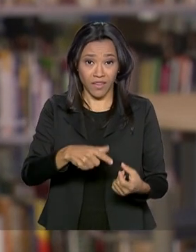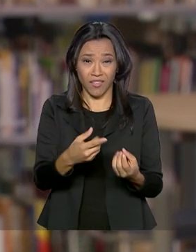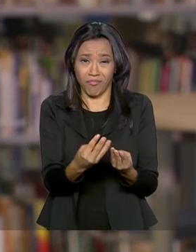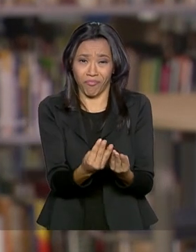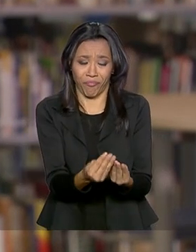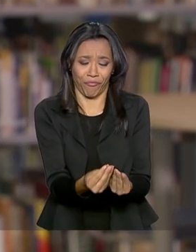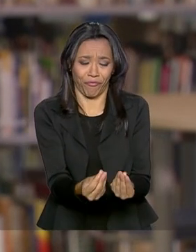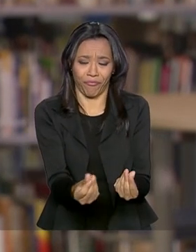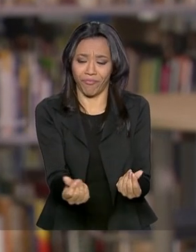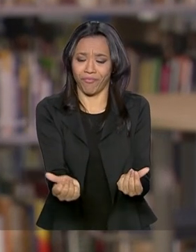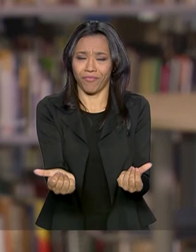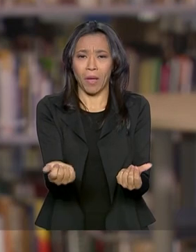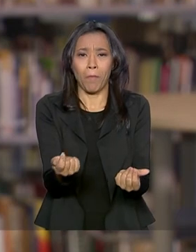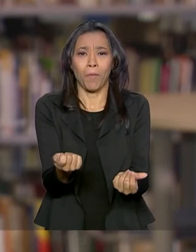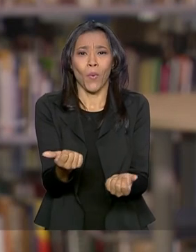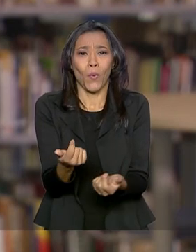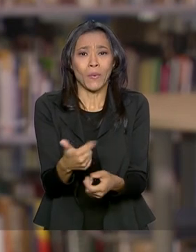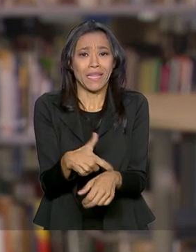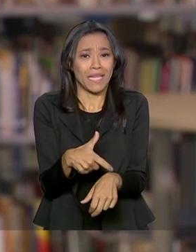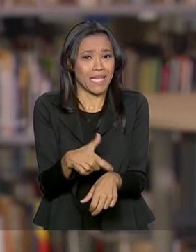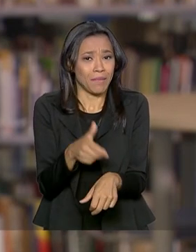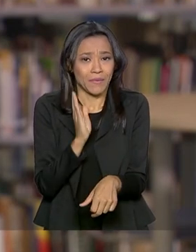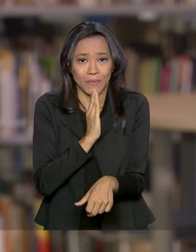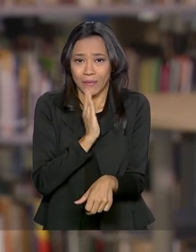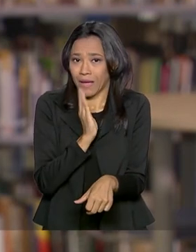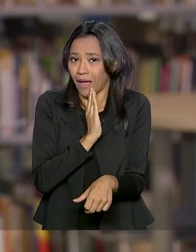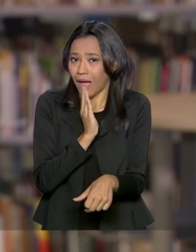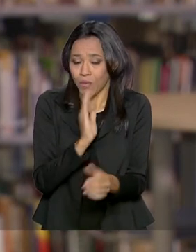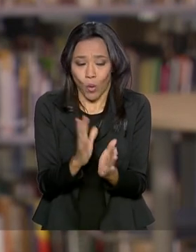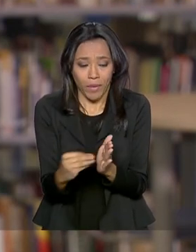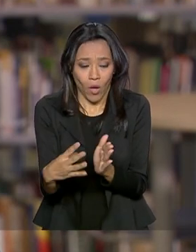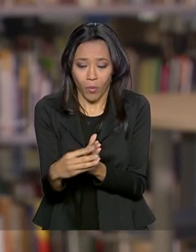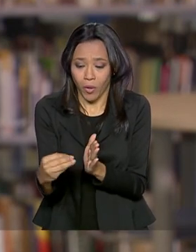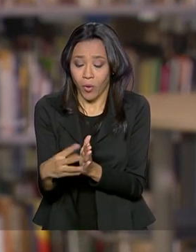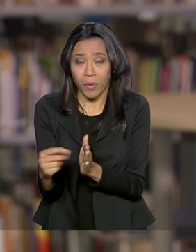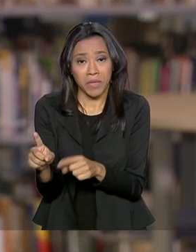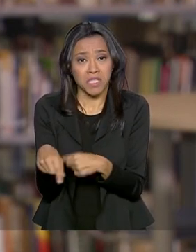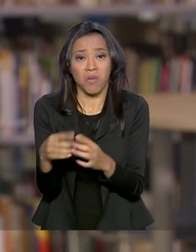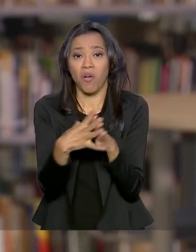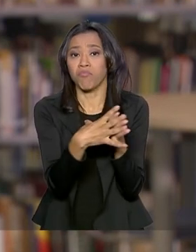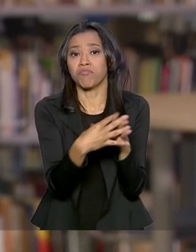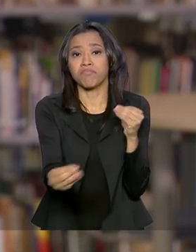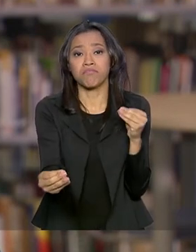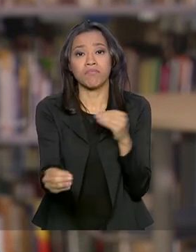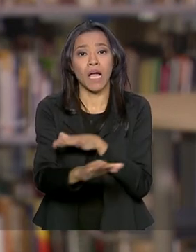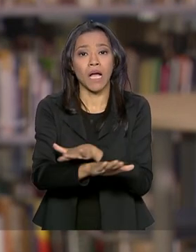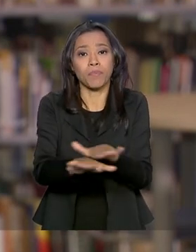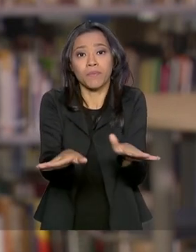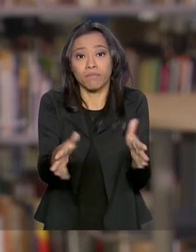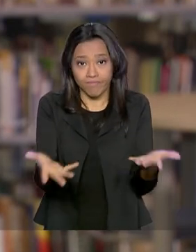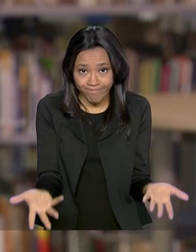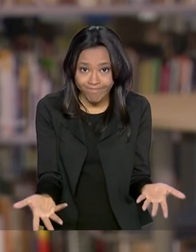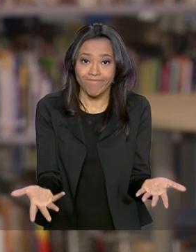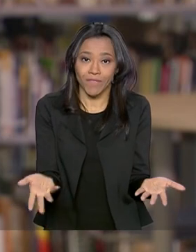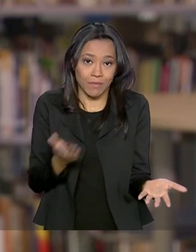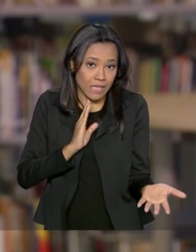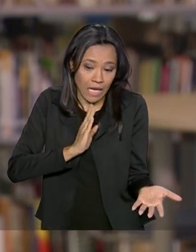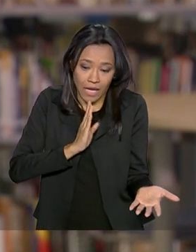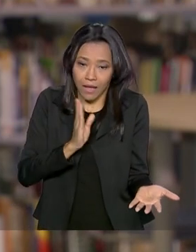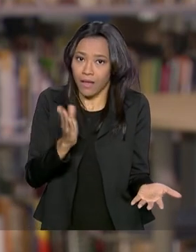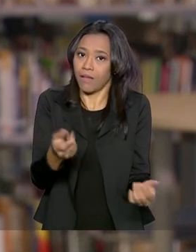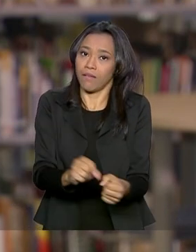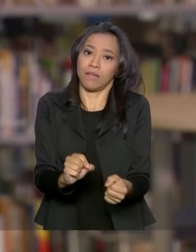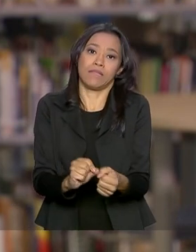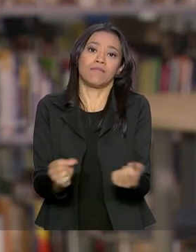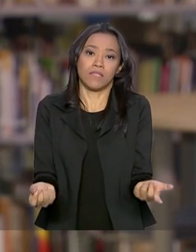deterioração. Então a gente tem pouco tempo para atuar na duplicação antes que esse material desapareça para sempre. Então com esse aporte, que é pensado muito em